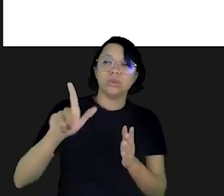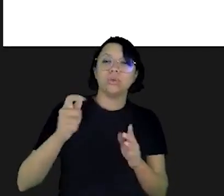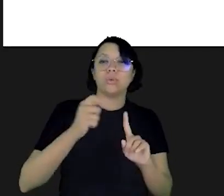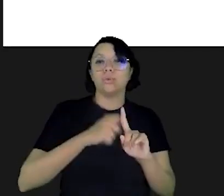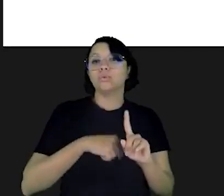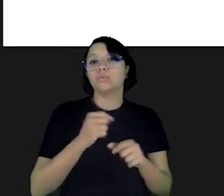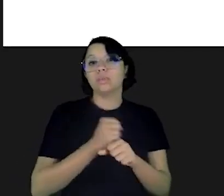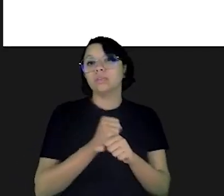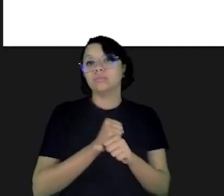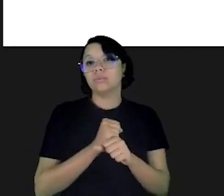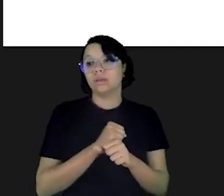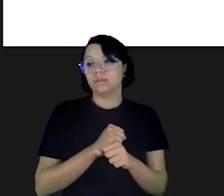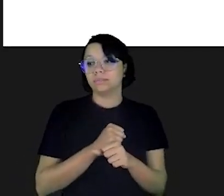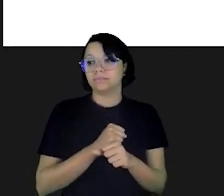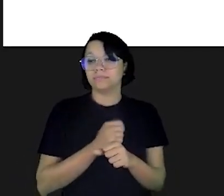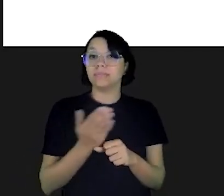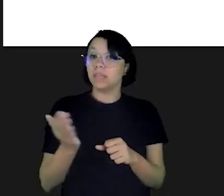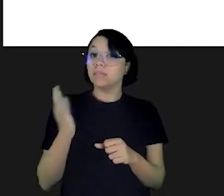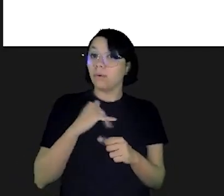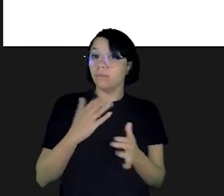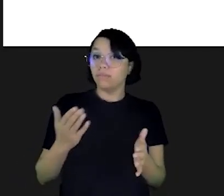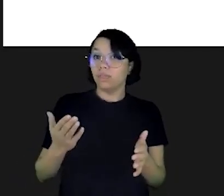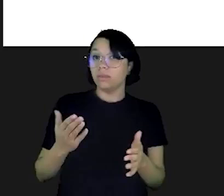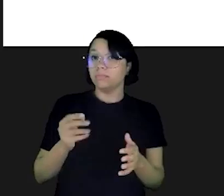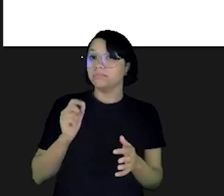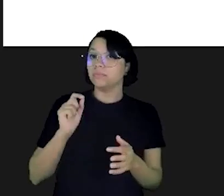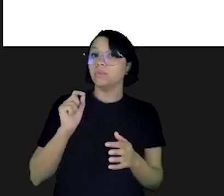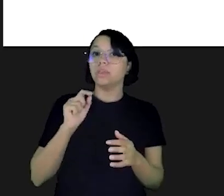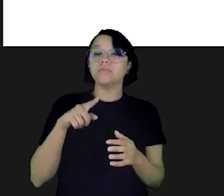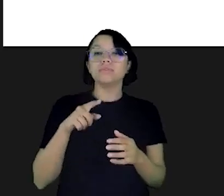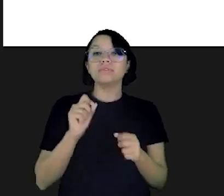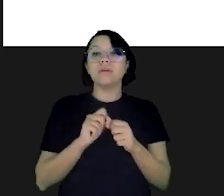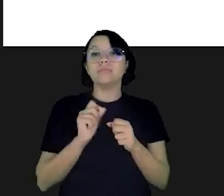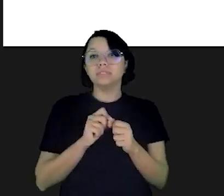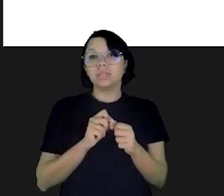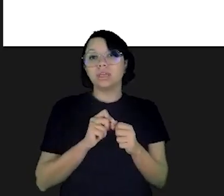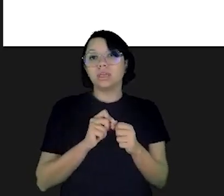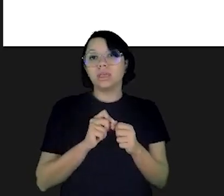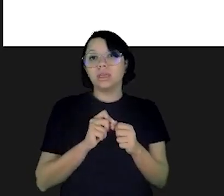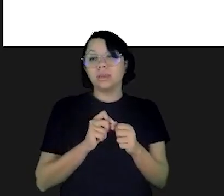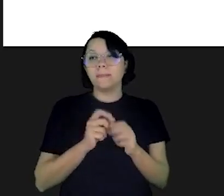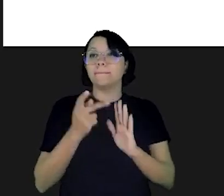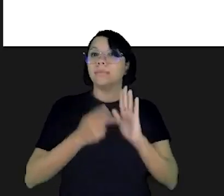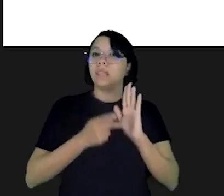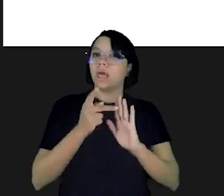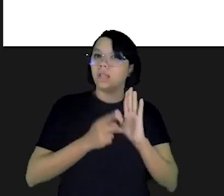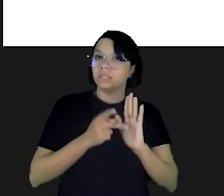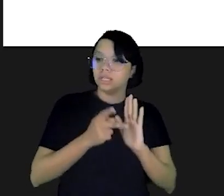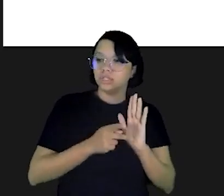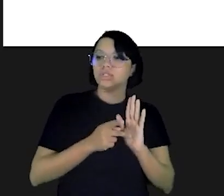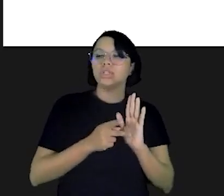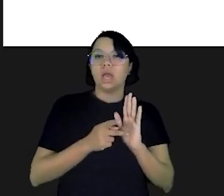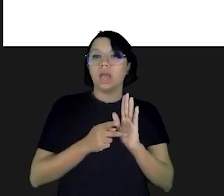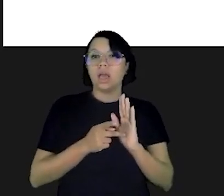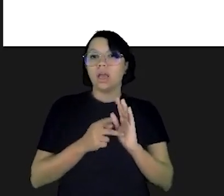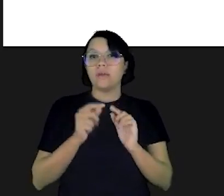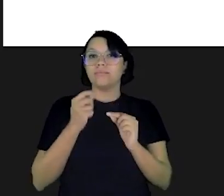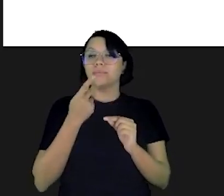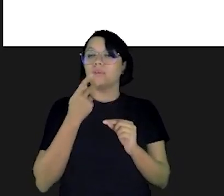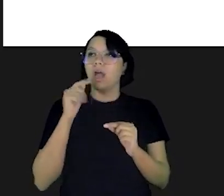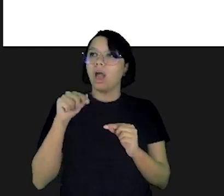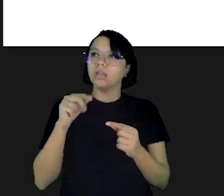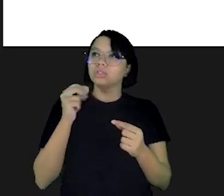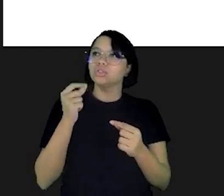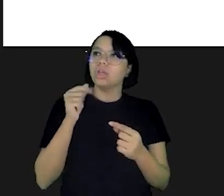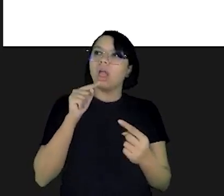veículo que vai vir em outro determinado mês do ano e eles vão vir e o que é que você pode fazer você pode